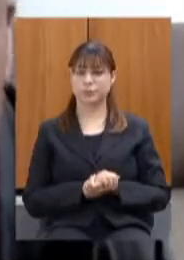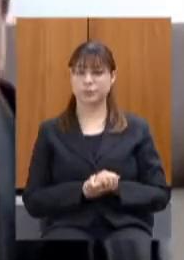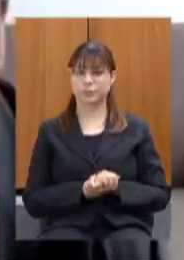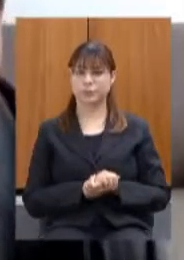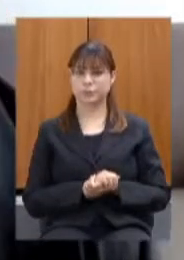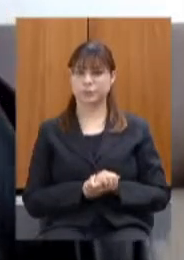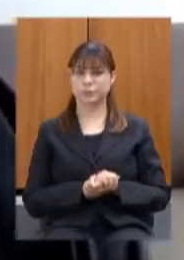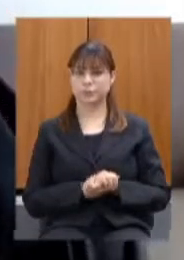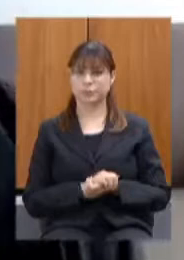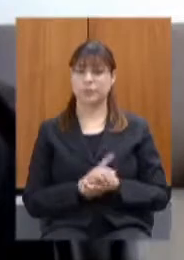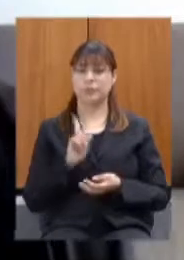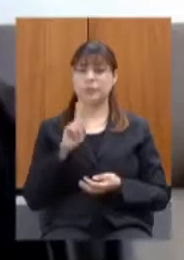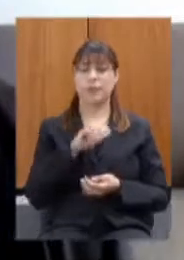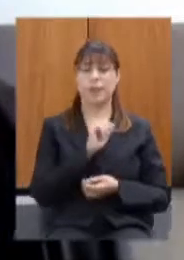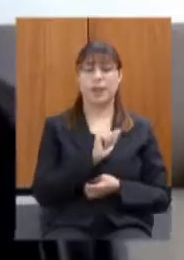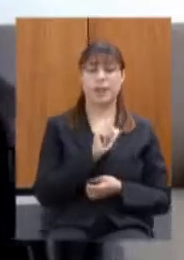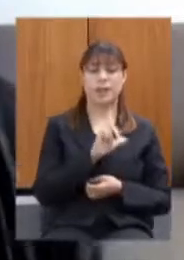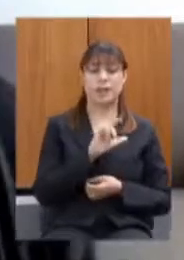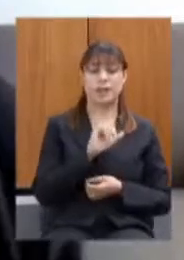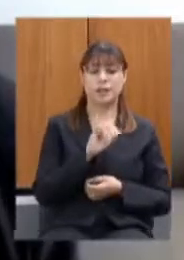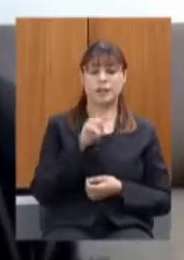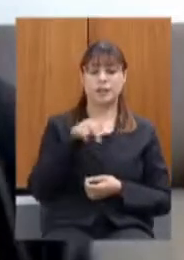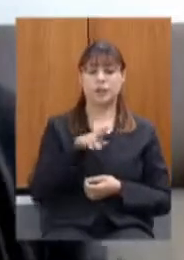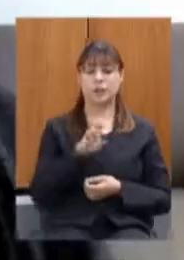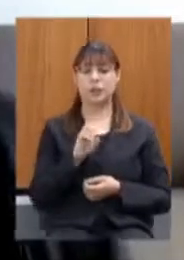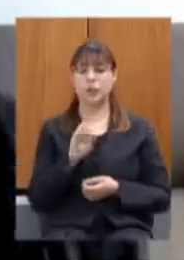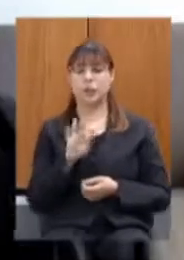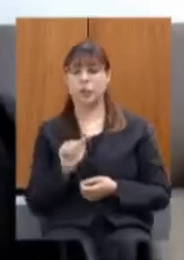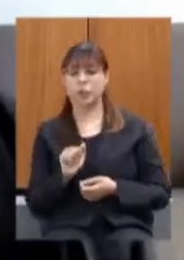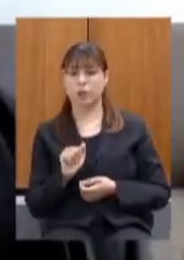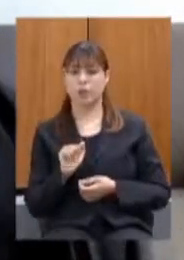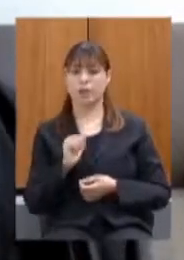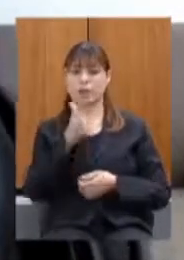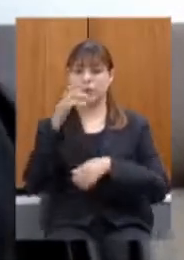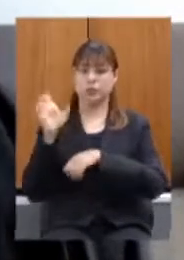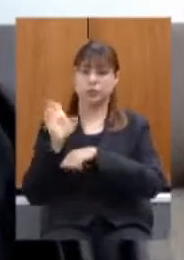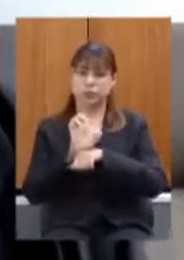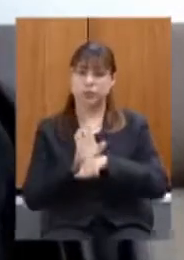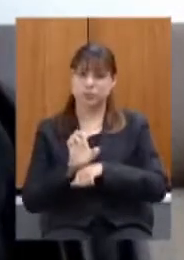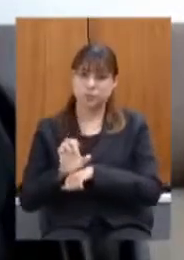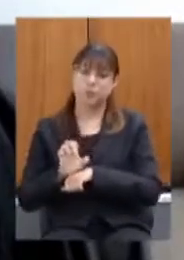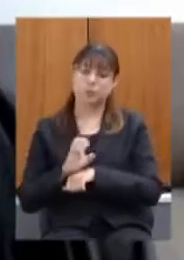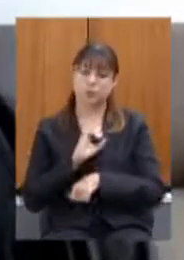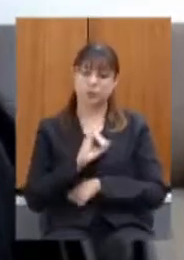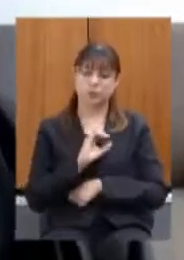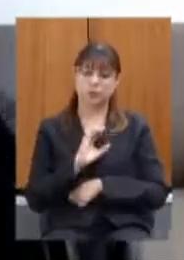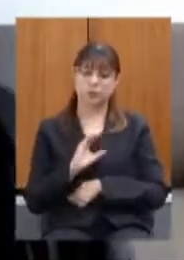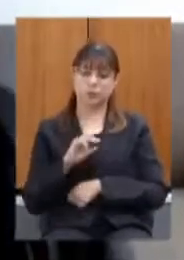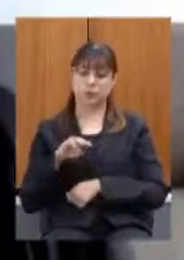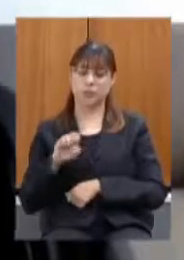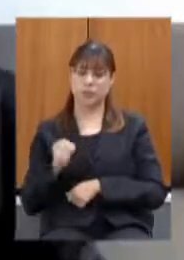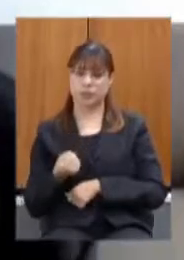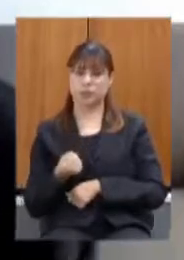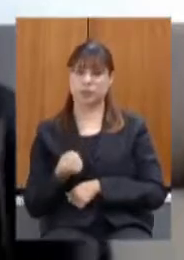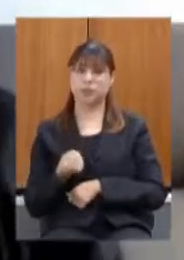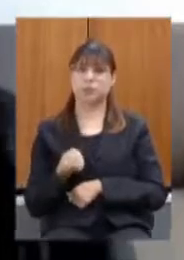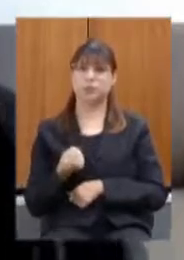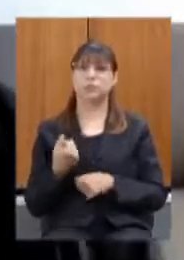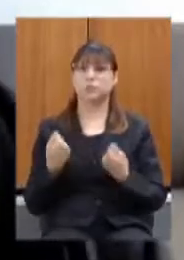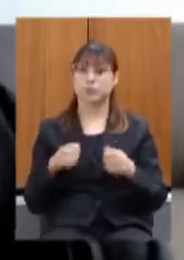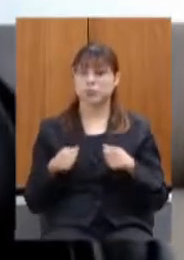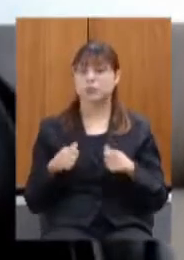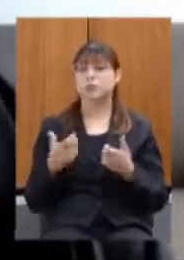alíquota é interesse estadual do ICMS agora basta a resolução do Senado tirar